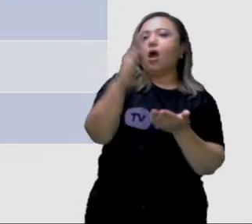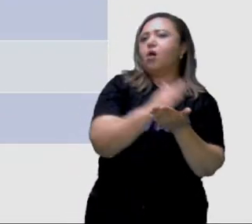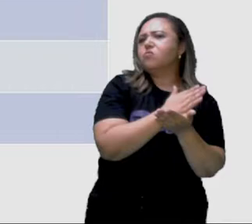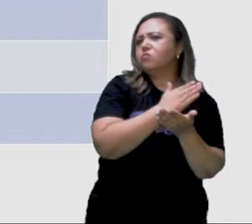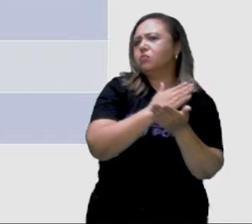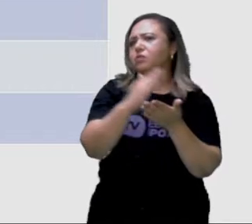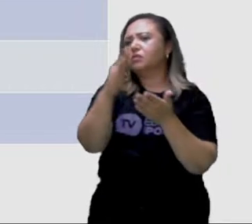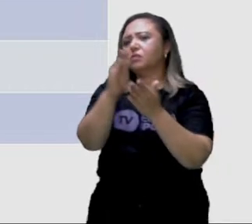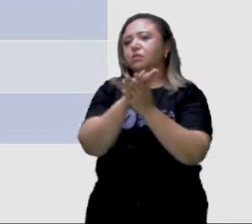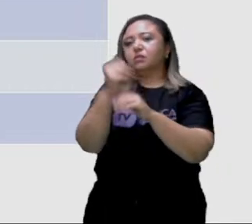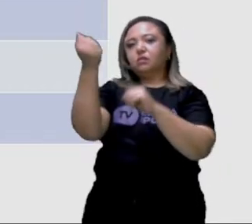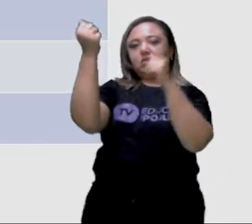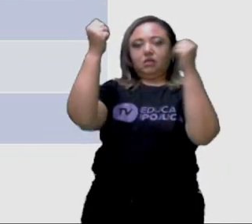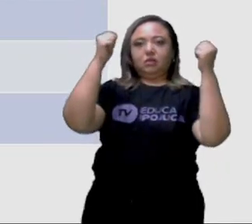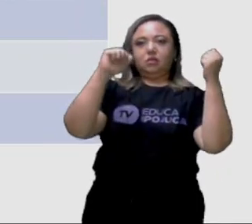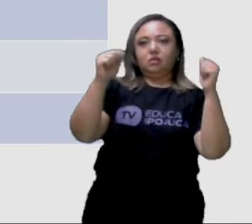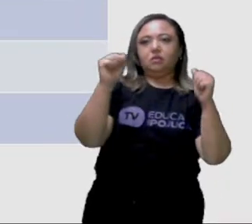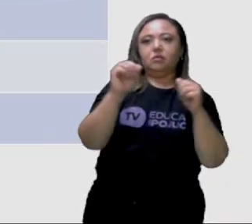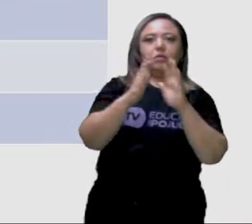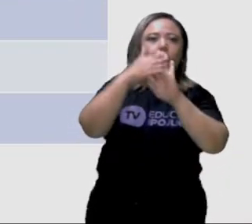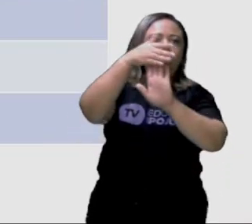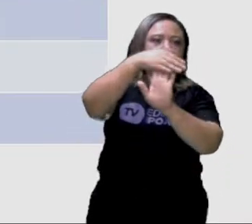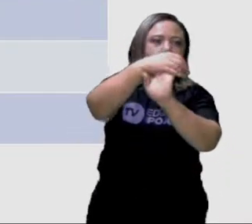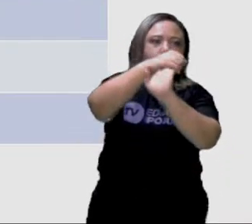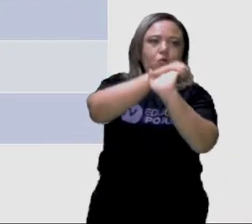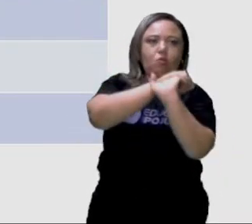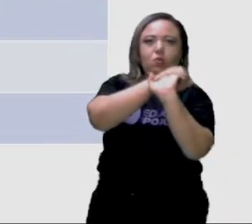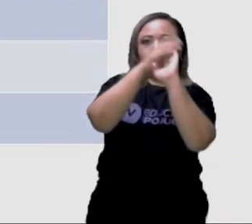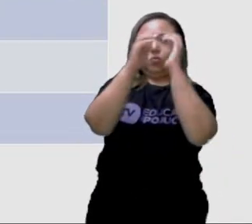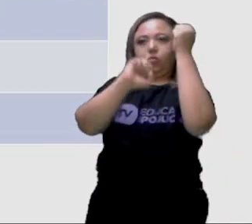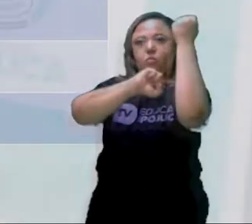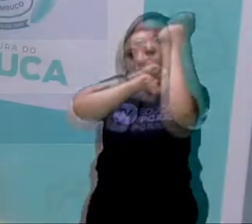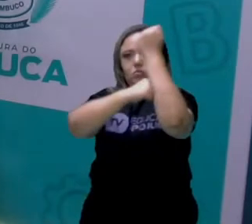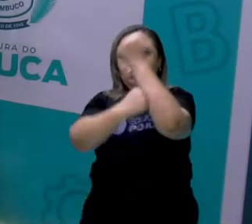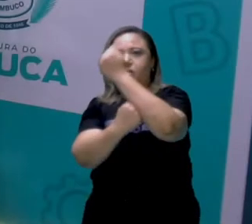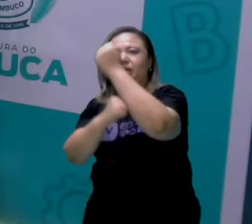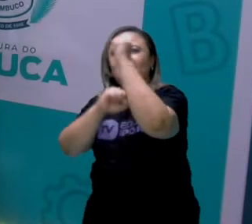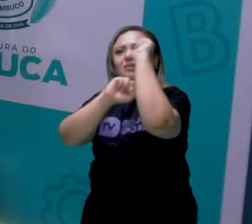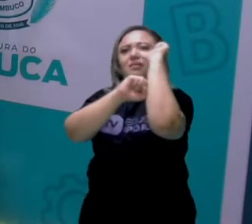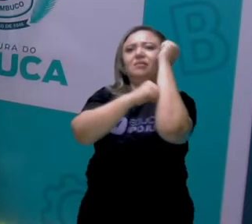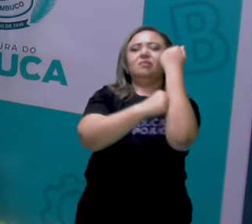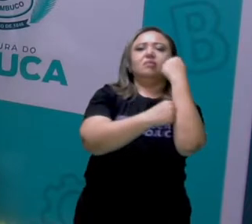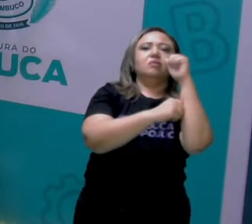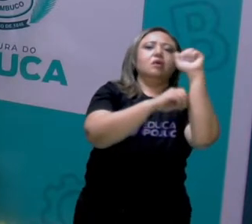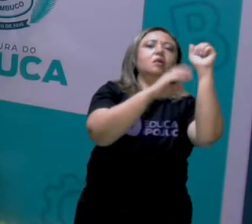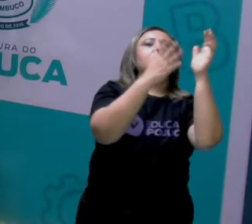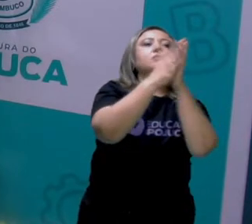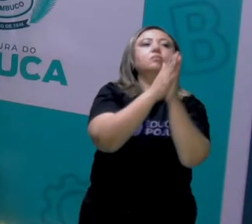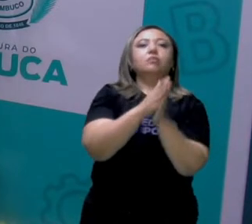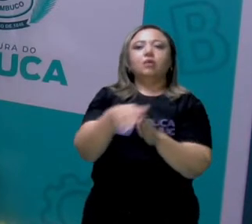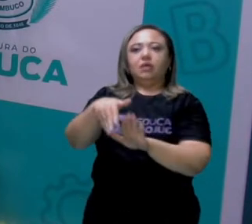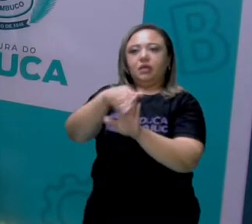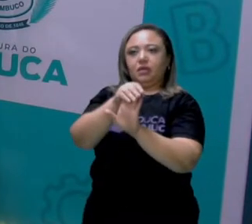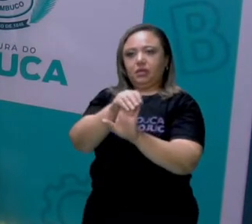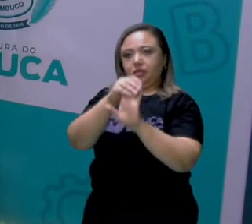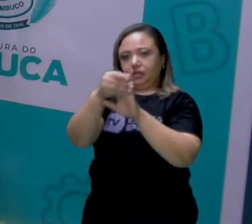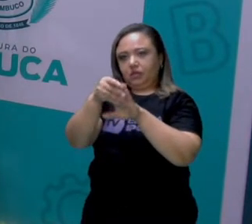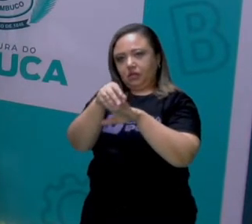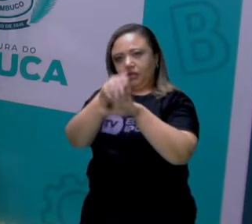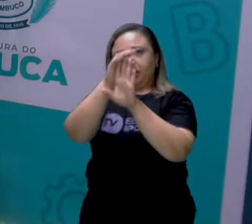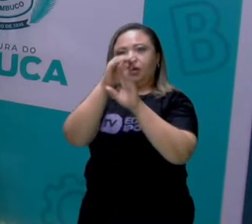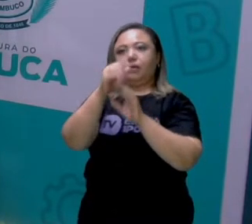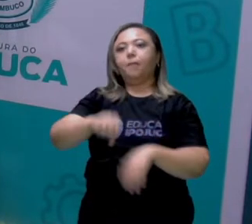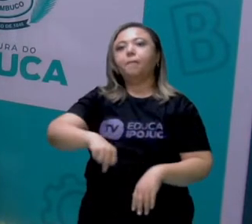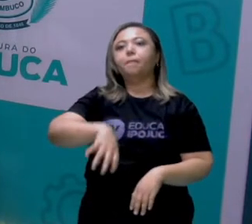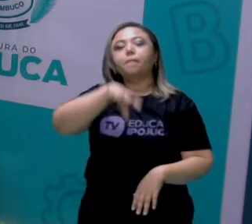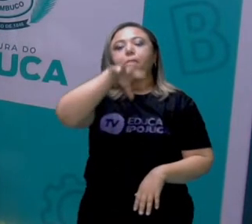elementos, como a ginástica de contorcionismo, a hidroginástica, a ginástica laboral e a ginástica localizada. São